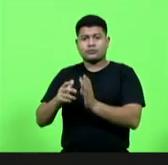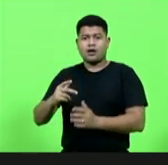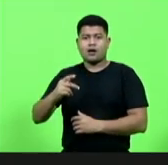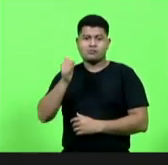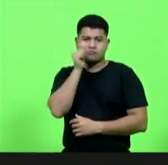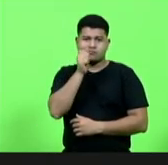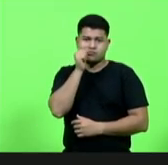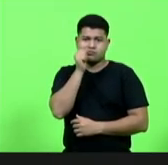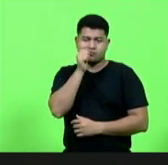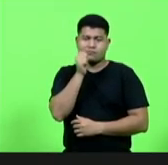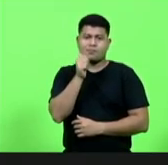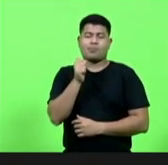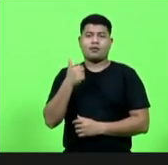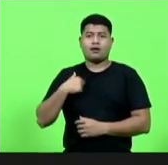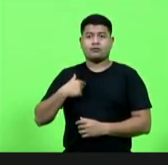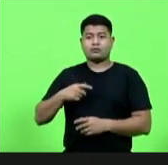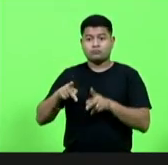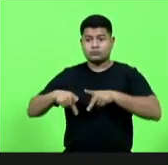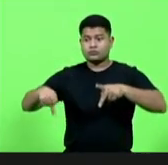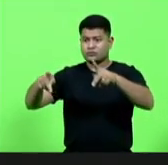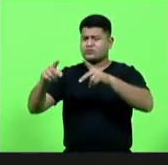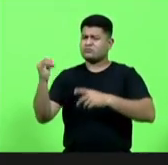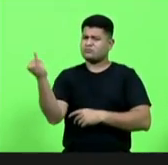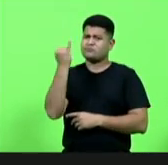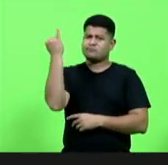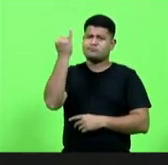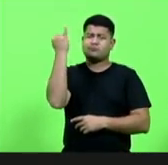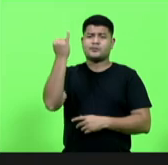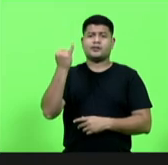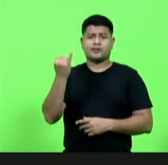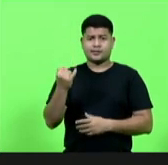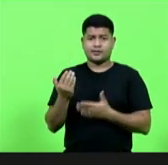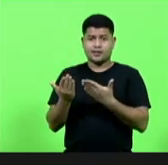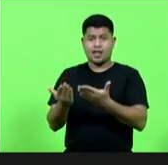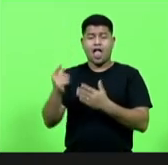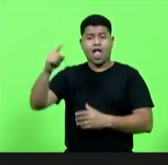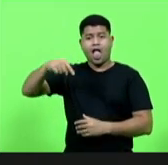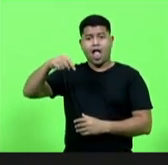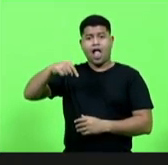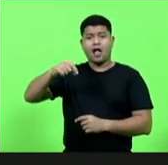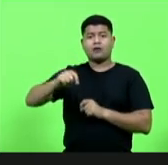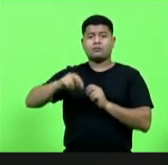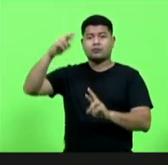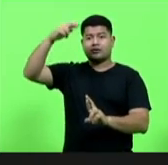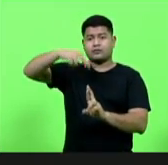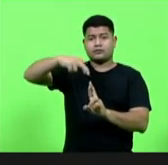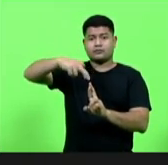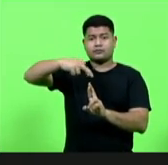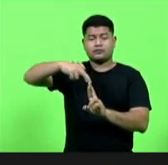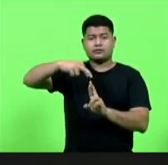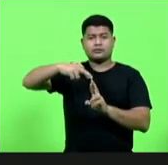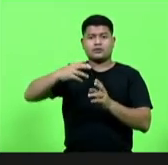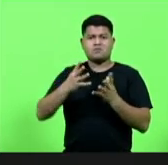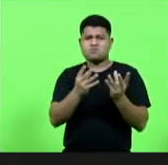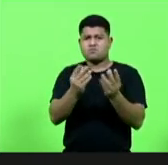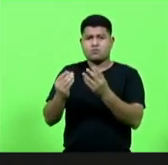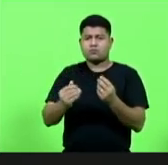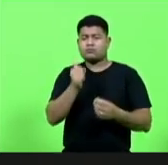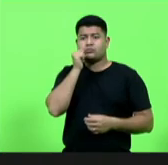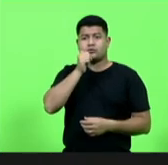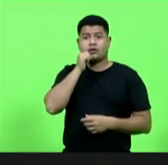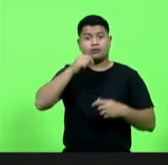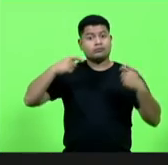será fundamental, será um ponto de referência para muitas e muitas mulheres que